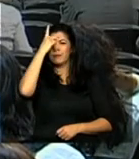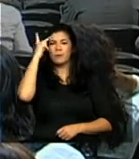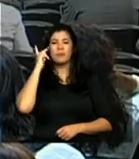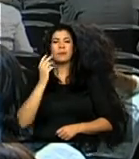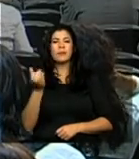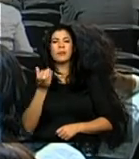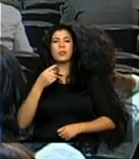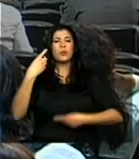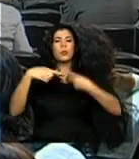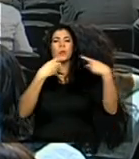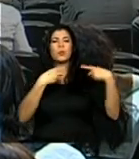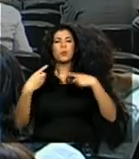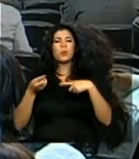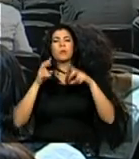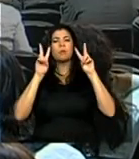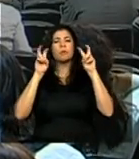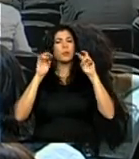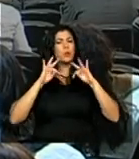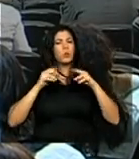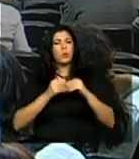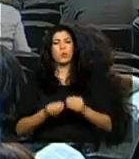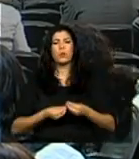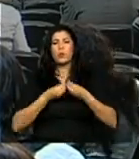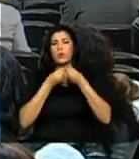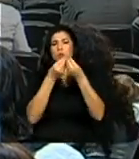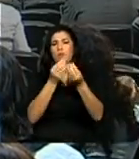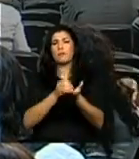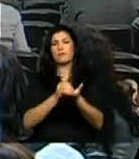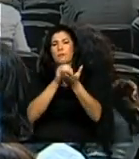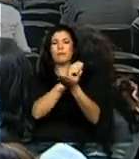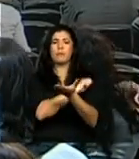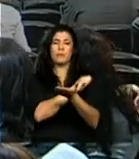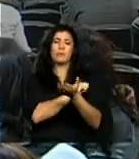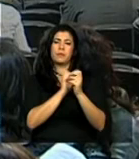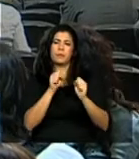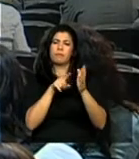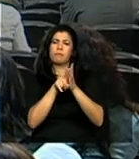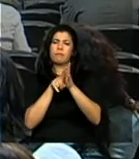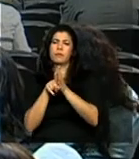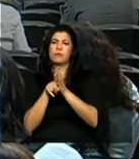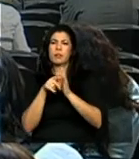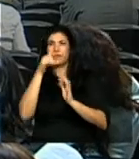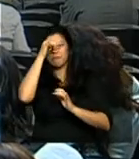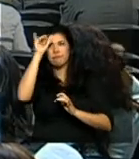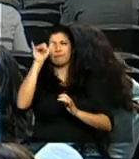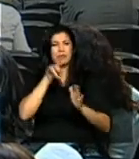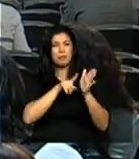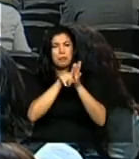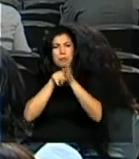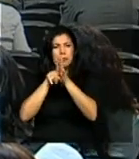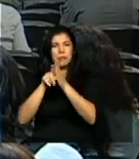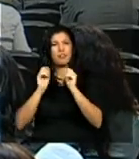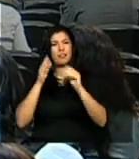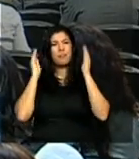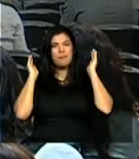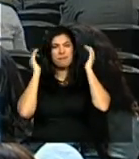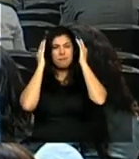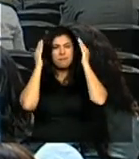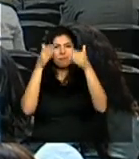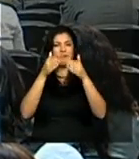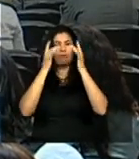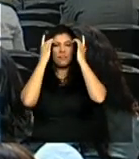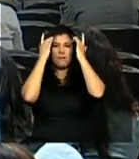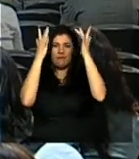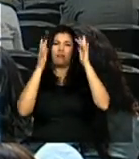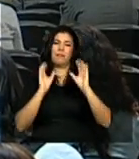discutindo, porque está tudo em mãos. Você não tem que procurar muito, está fácil, está ali. E tem uma lista de